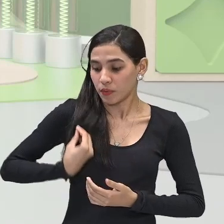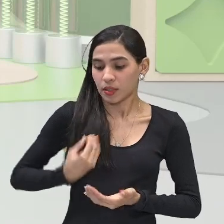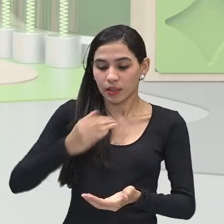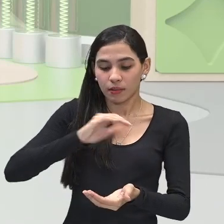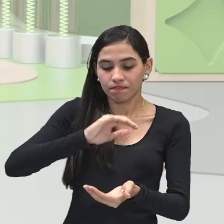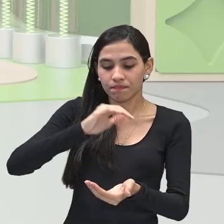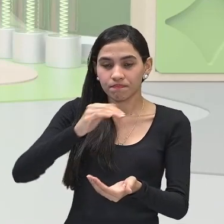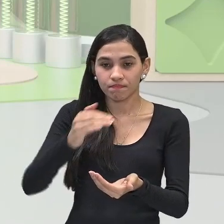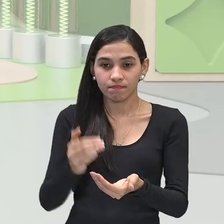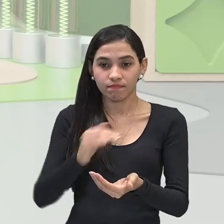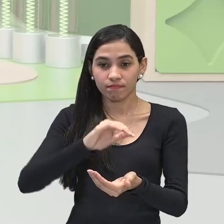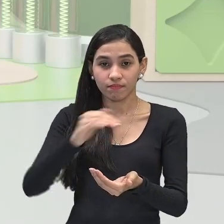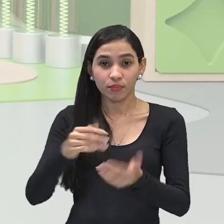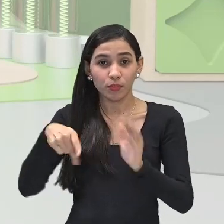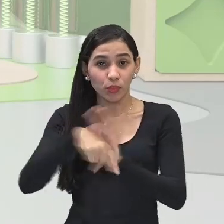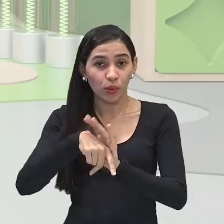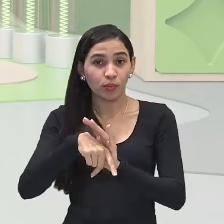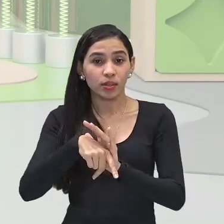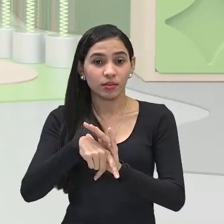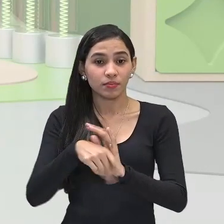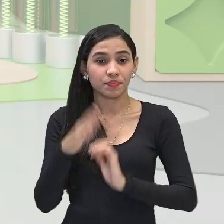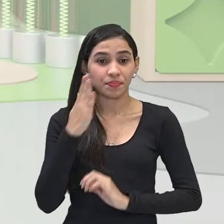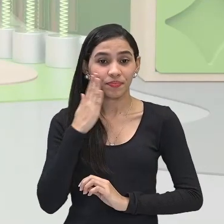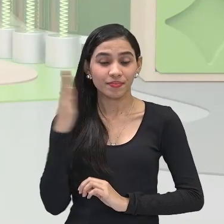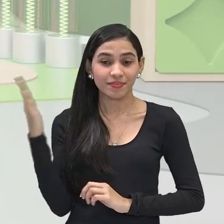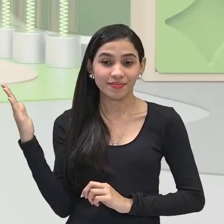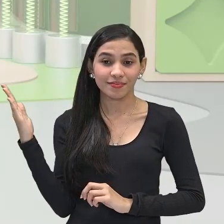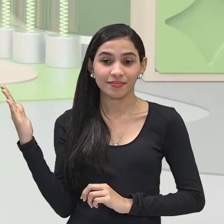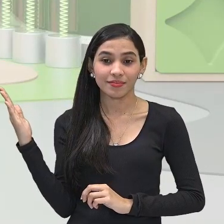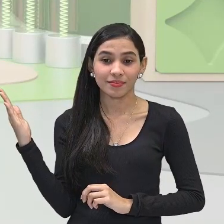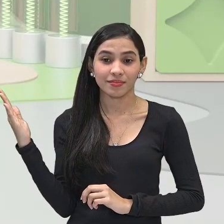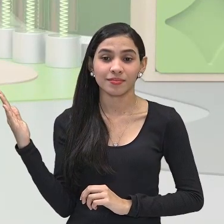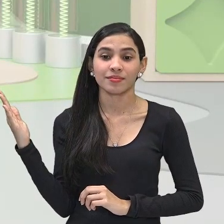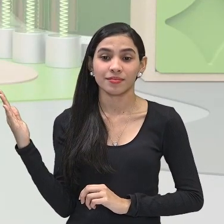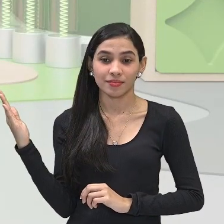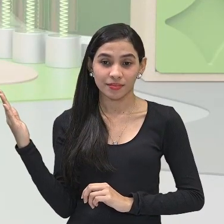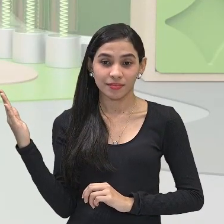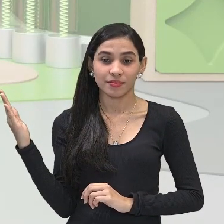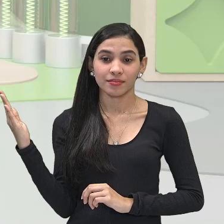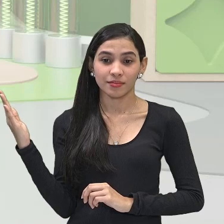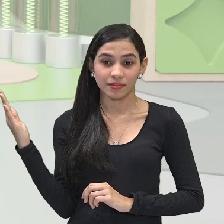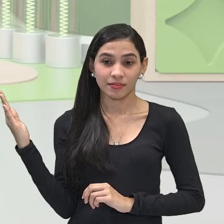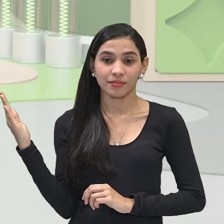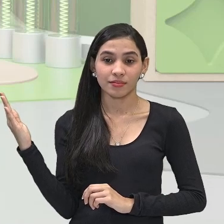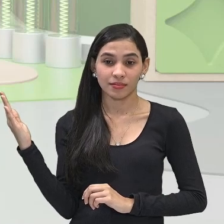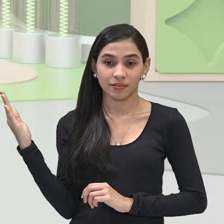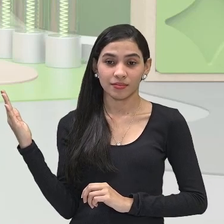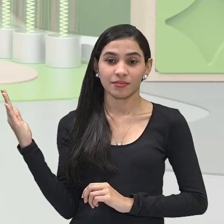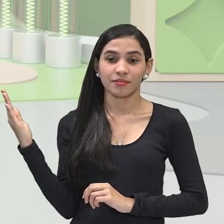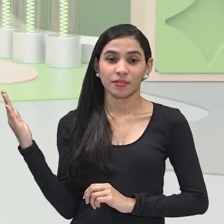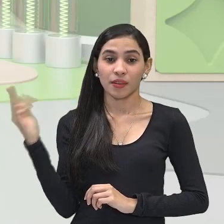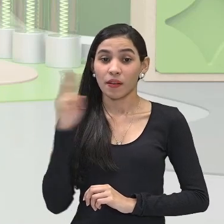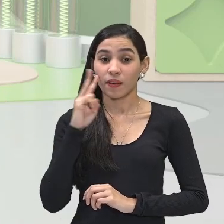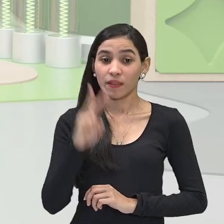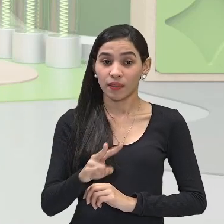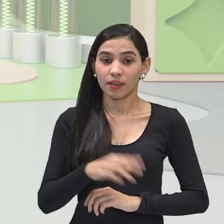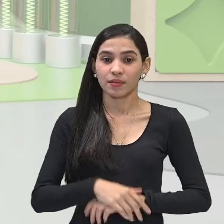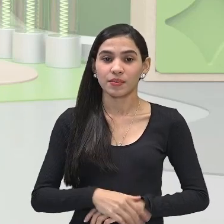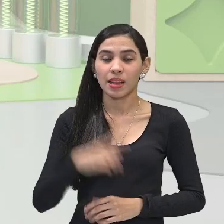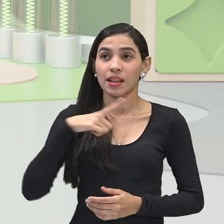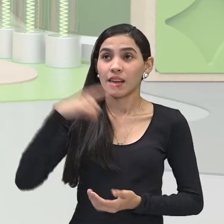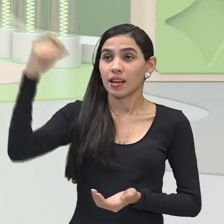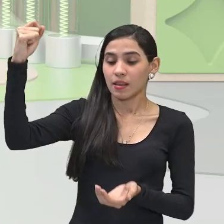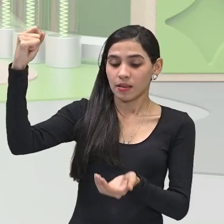da Terra. Vejam aí a camada de ozônio, olha só. Nós já estamos aí vendo o Sol